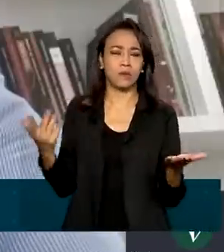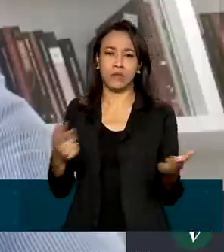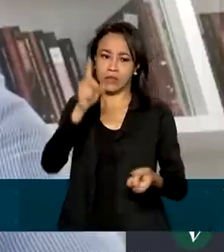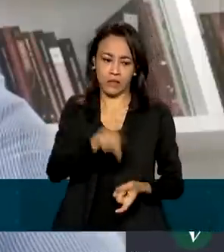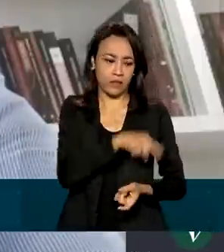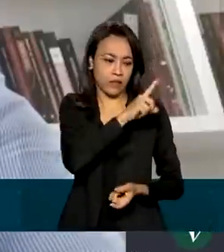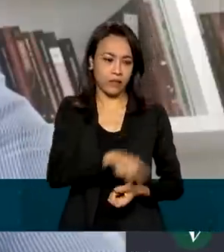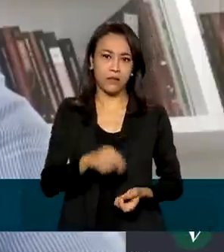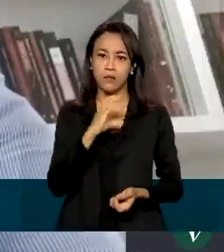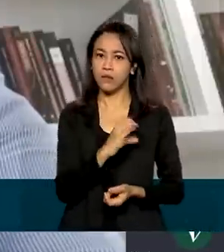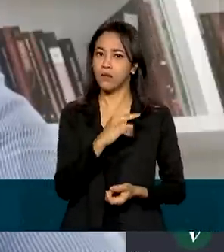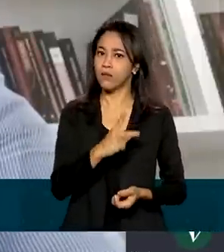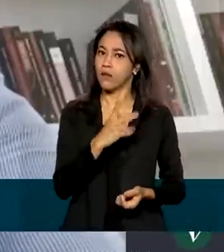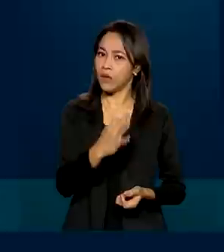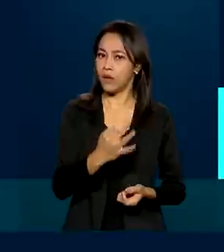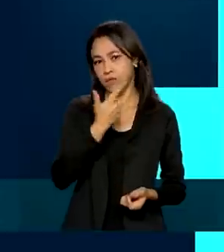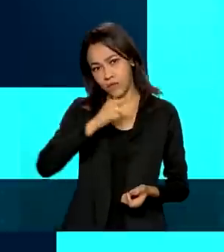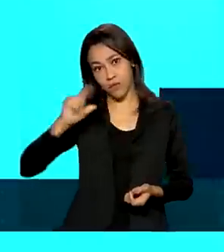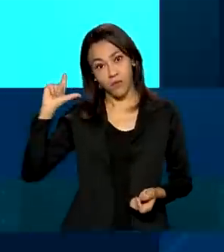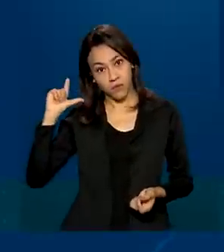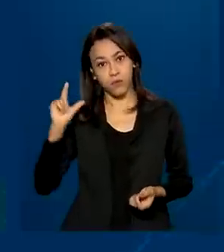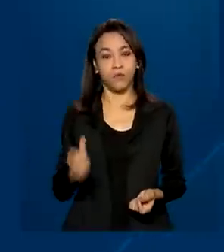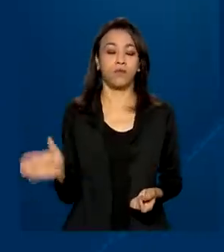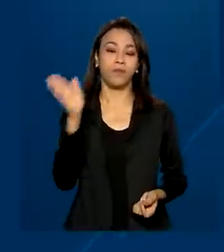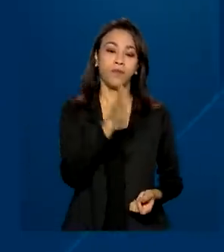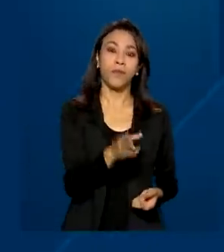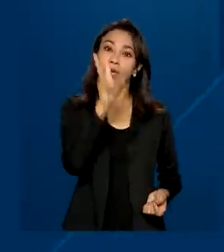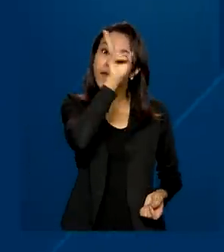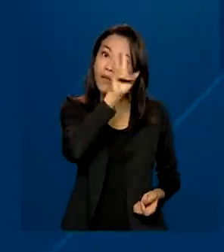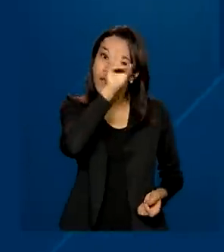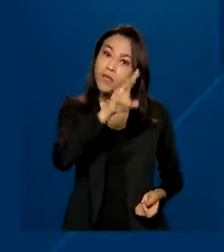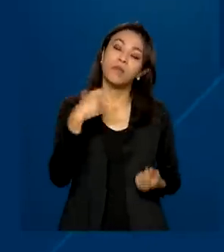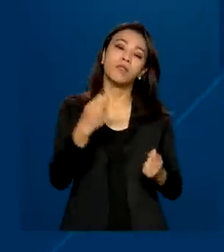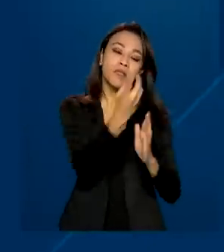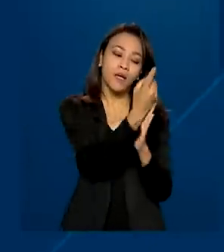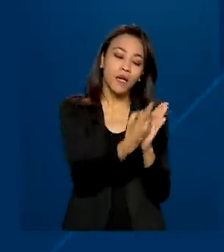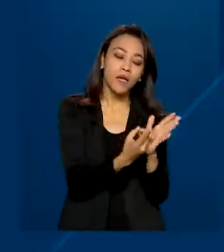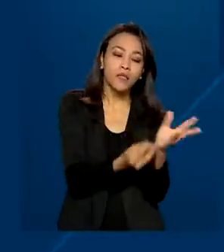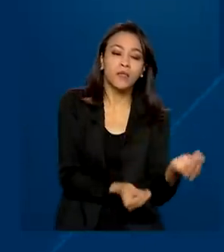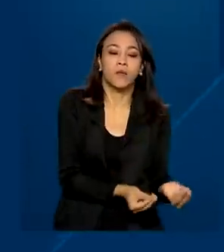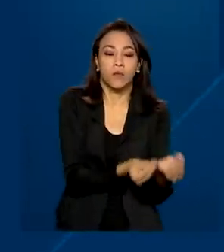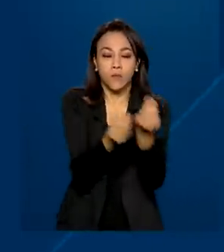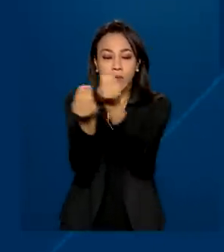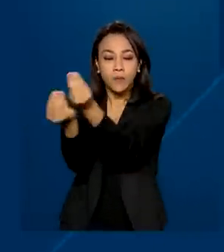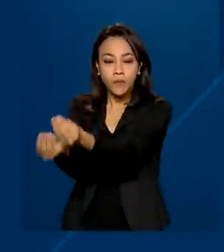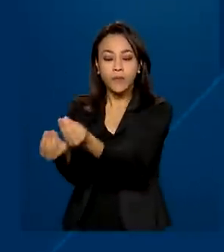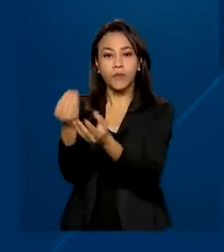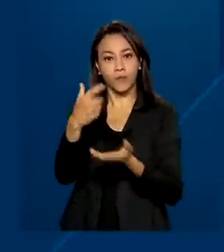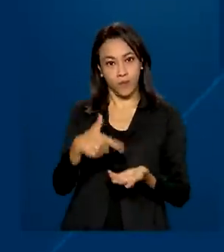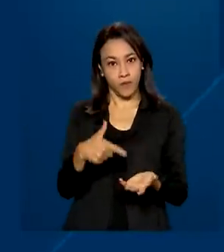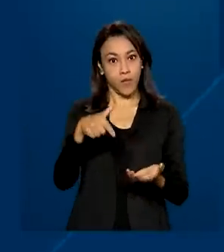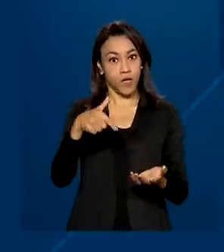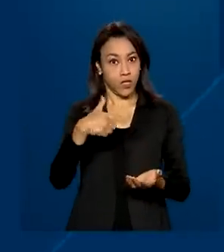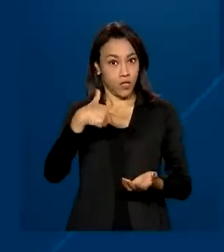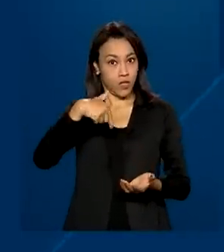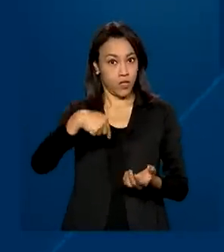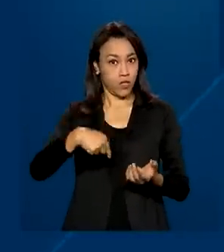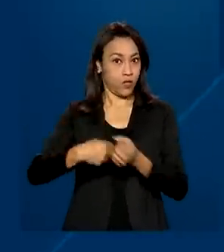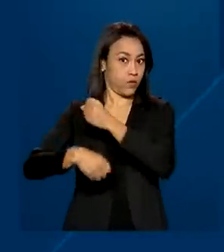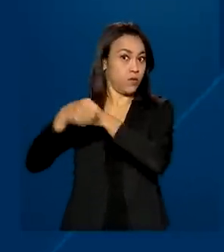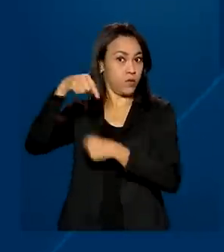do seu CPF e etc. E só lembrando, deve apresentar a declaração do Imposto de Renda da Pessoa Física 2022,